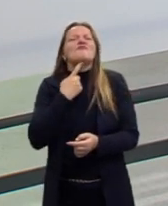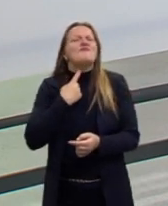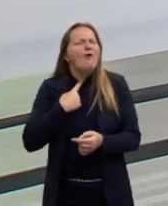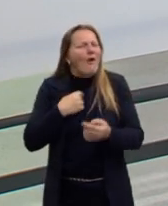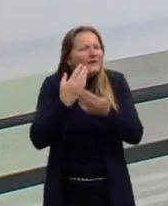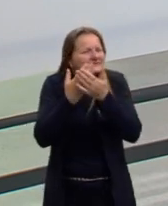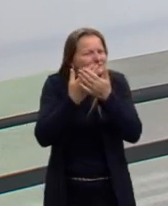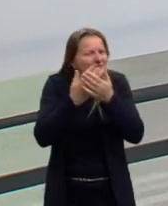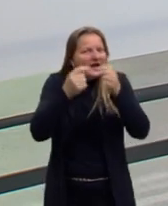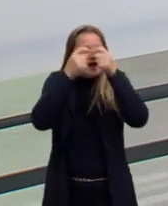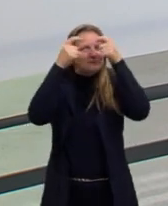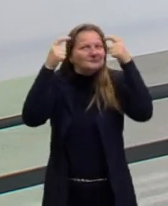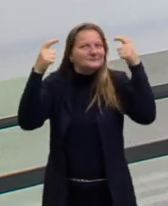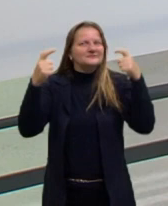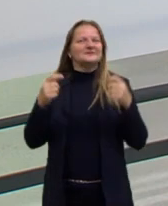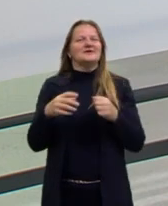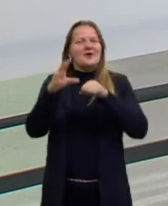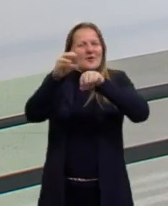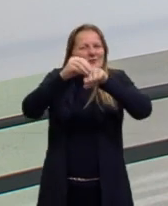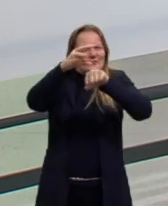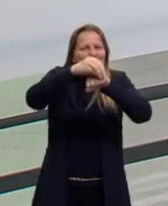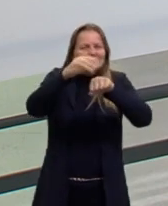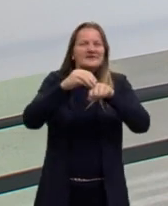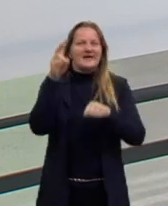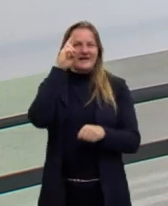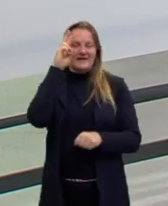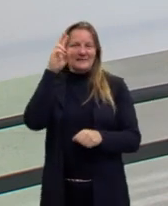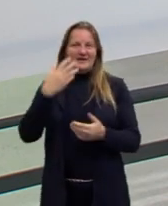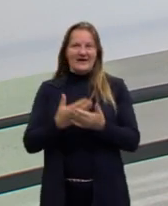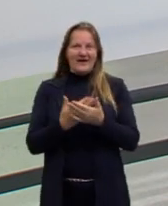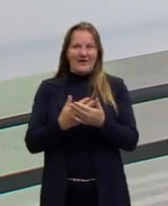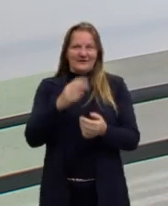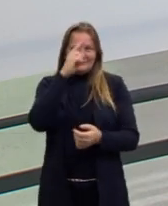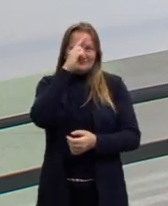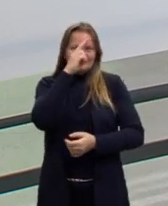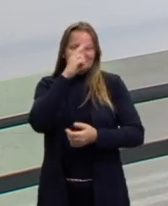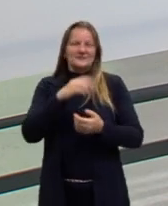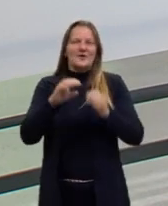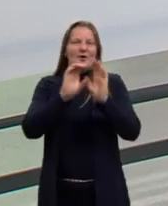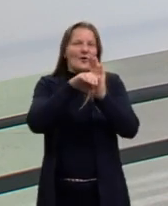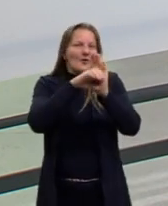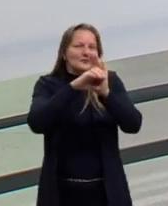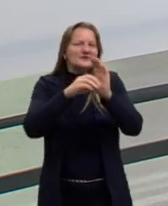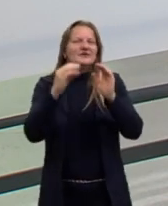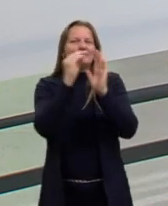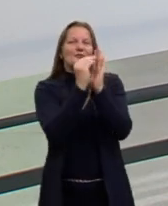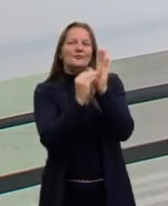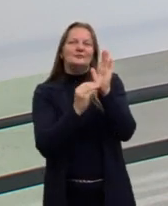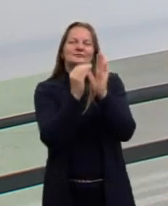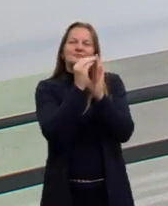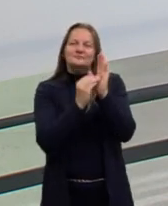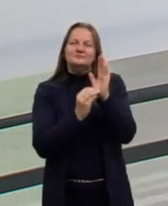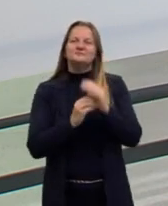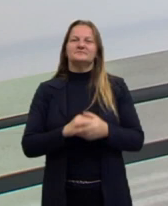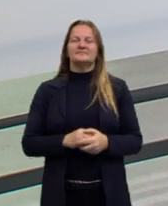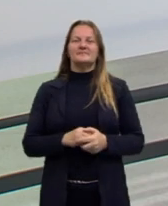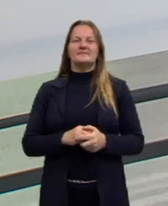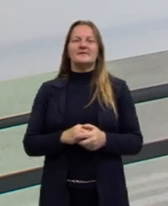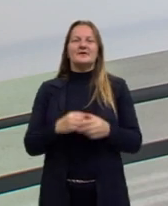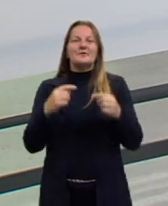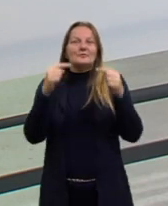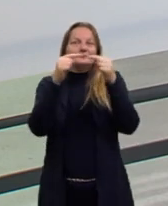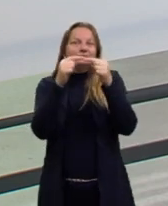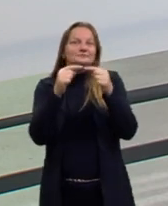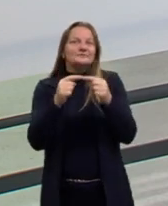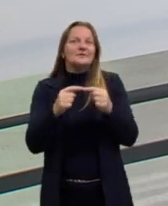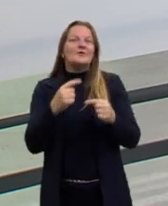de conhecimento, gosta de relembrar os conceitos, os conteúdos ou gosta, tem afinidade